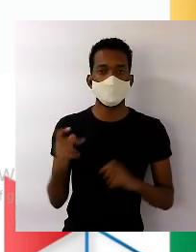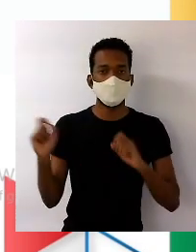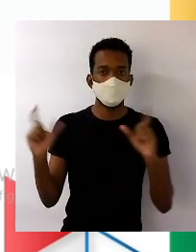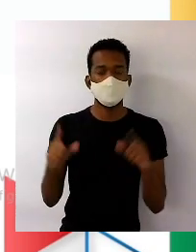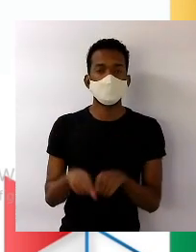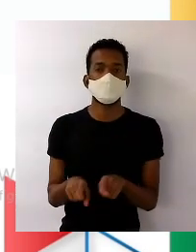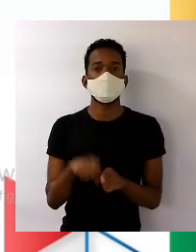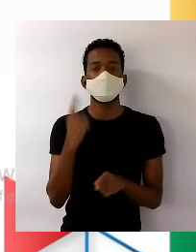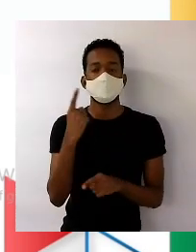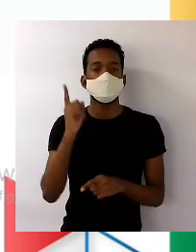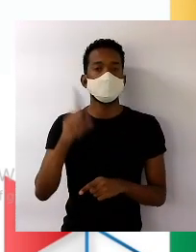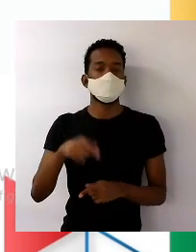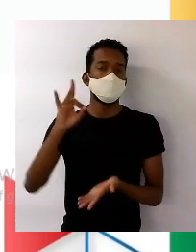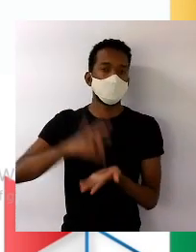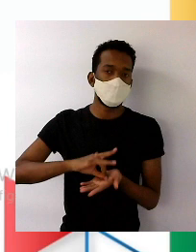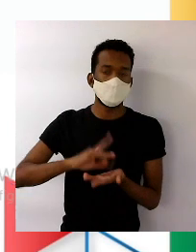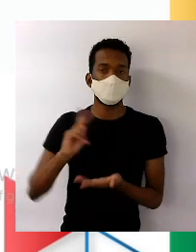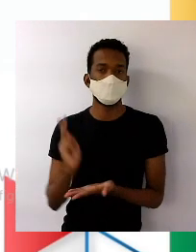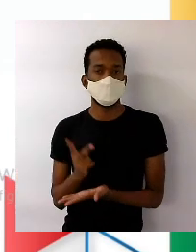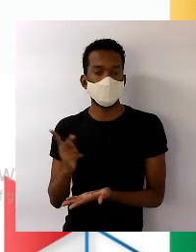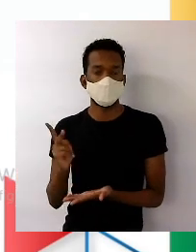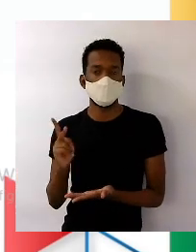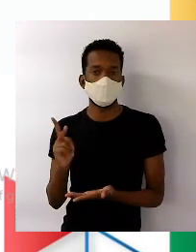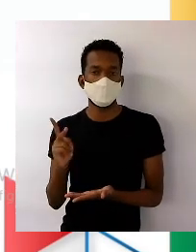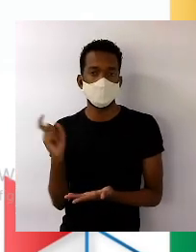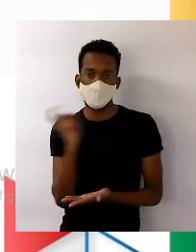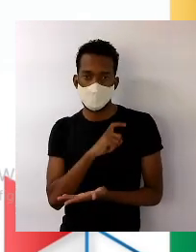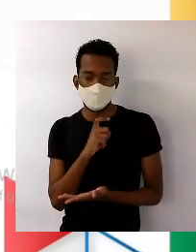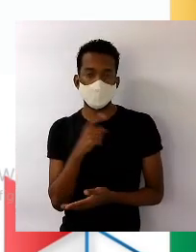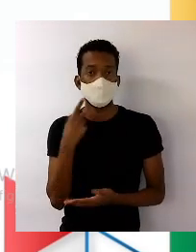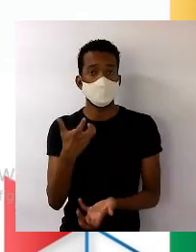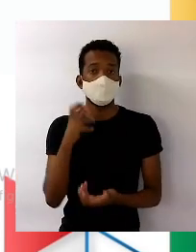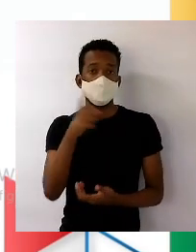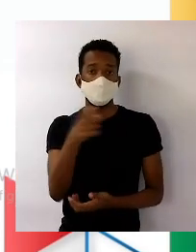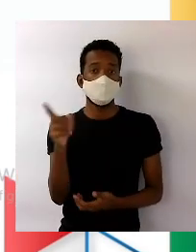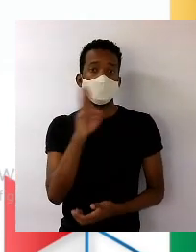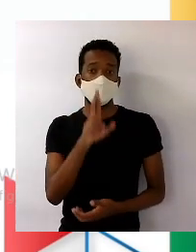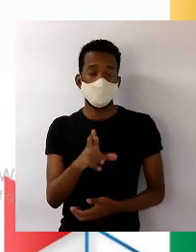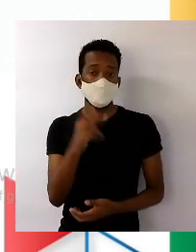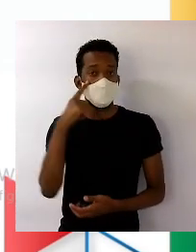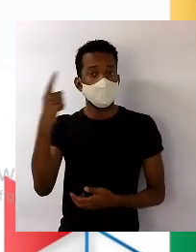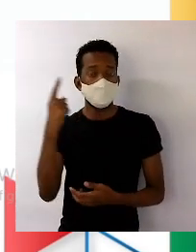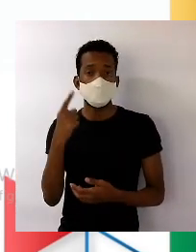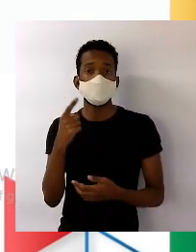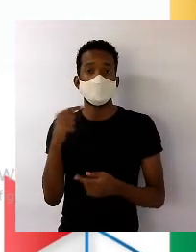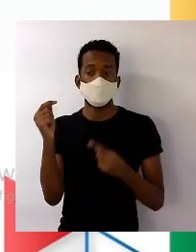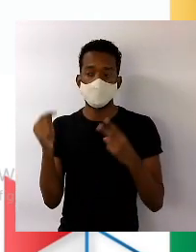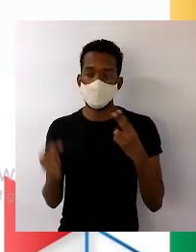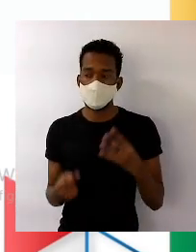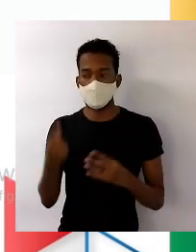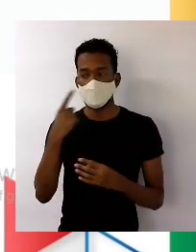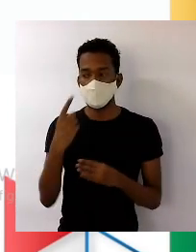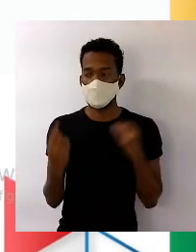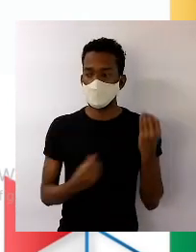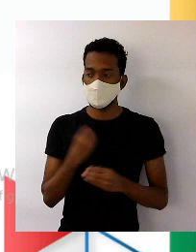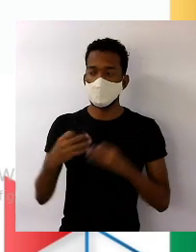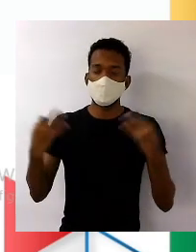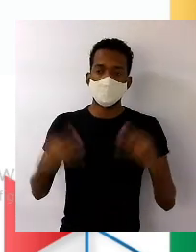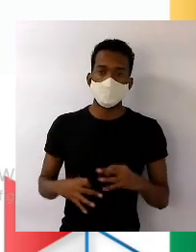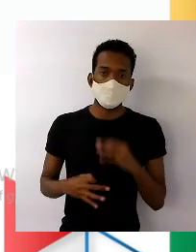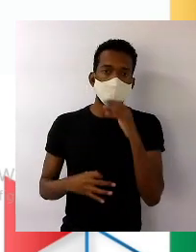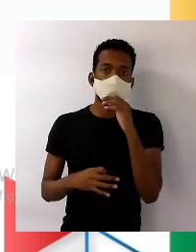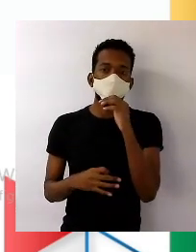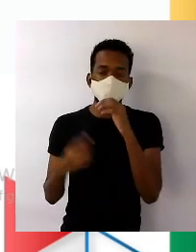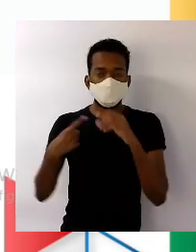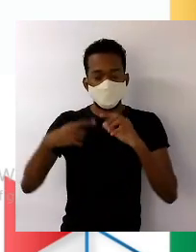verdadeiro ou falso também. Aí quero que vocês respondam aí, vejam direitinho. Ela tem